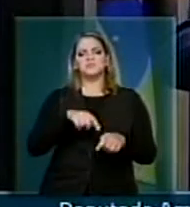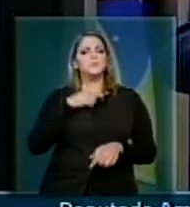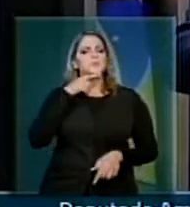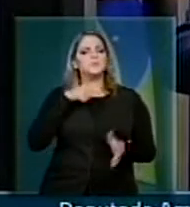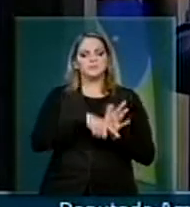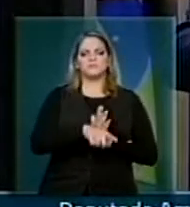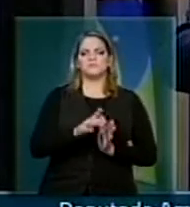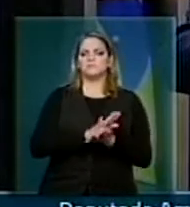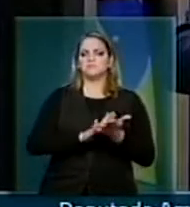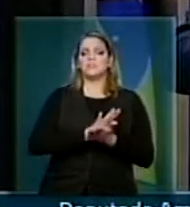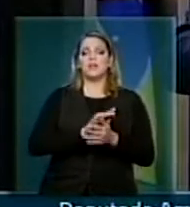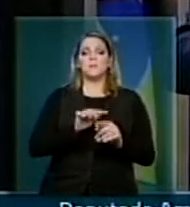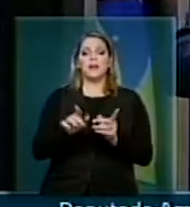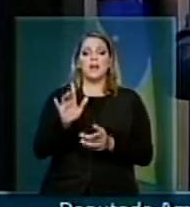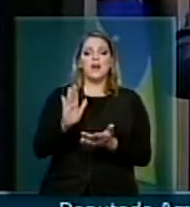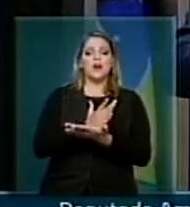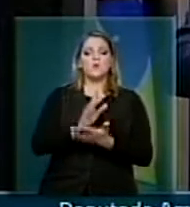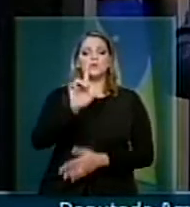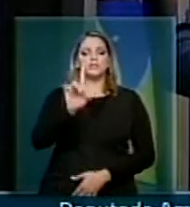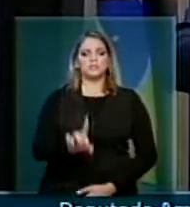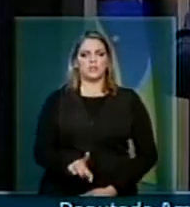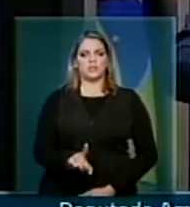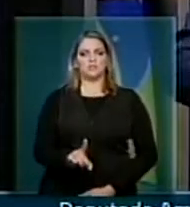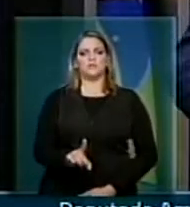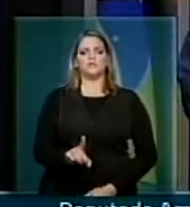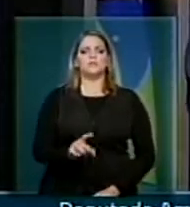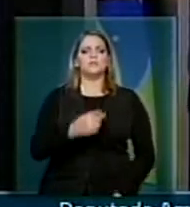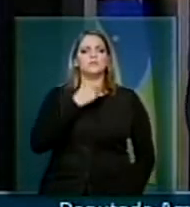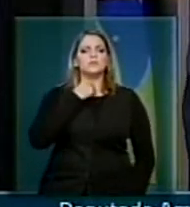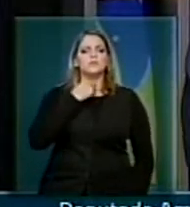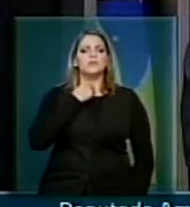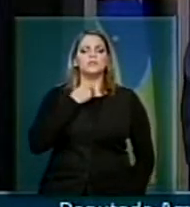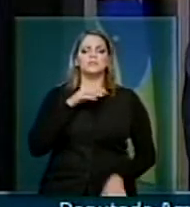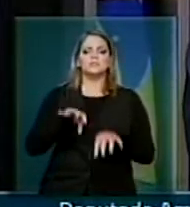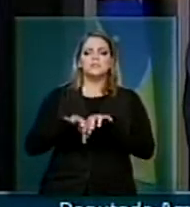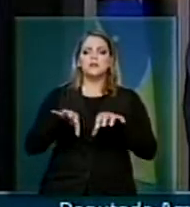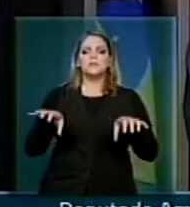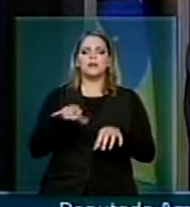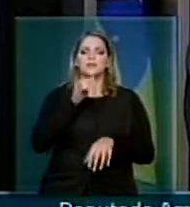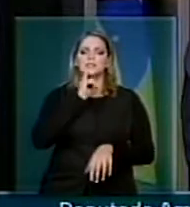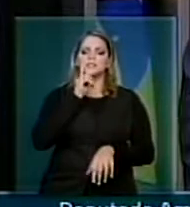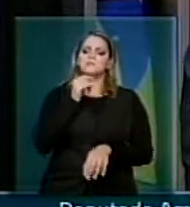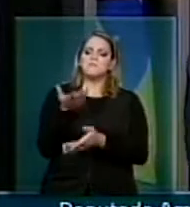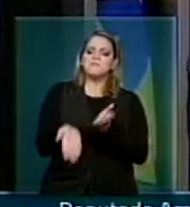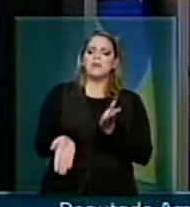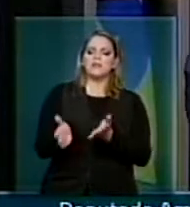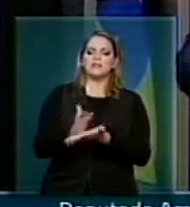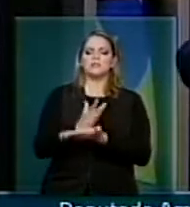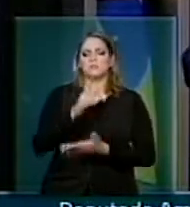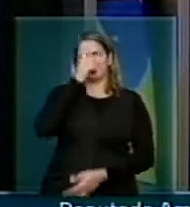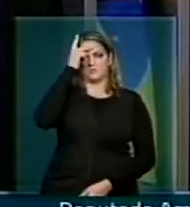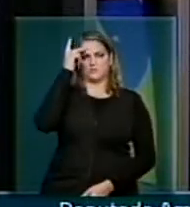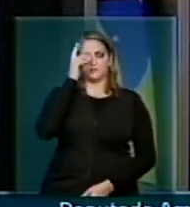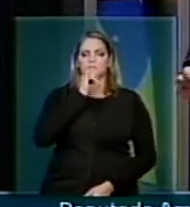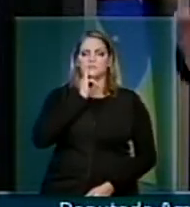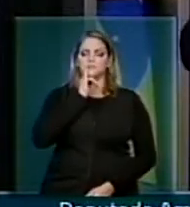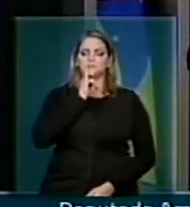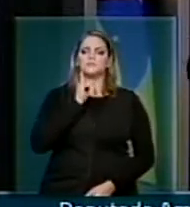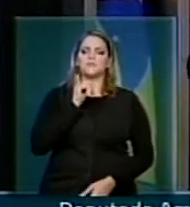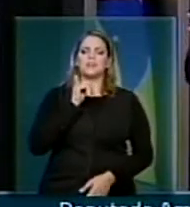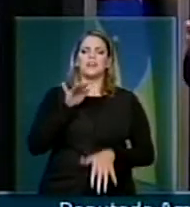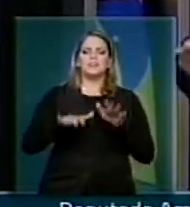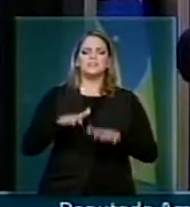mas alguns direitos não pode distinguir em desfavor dos servidores. Em alguns momentos